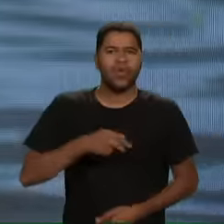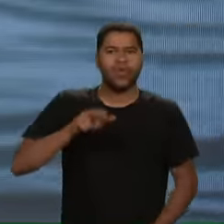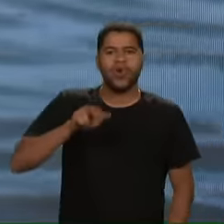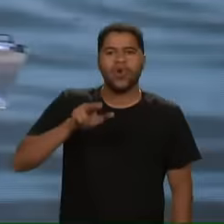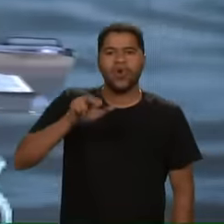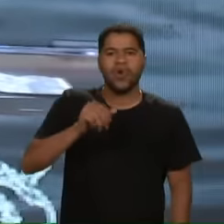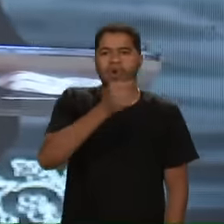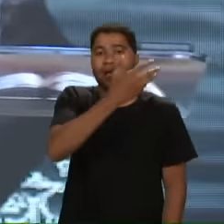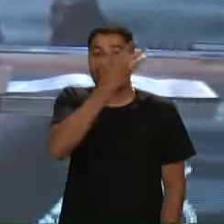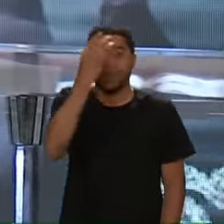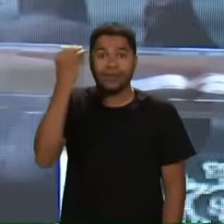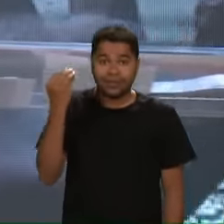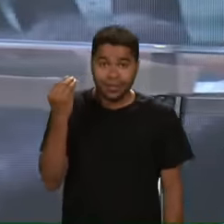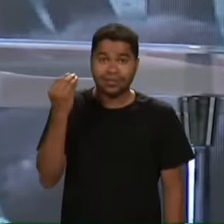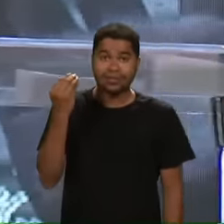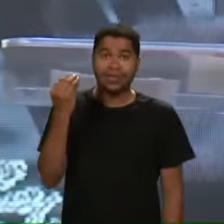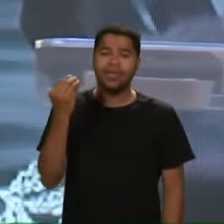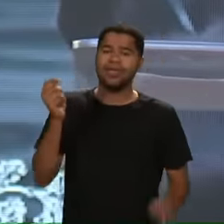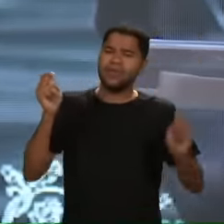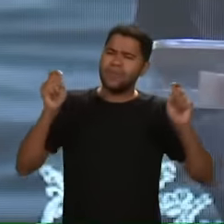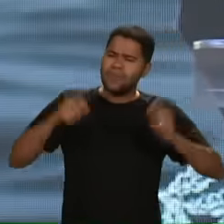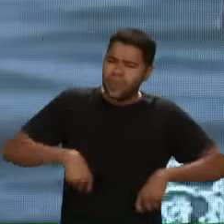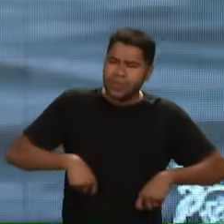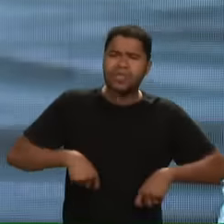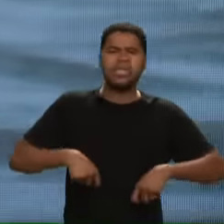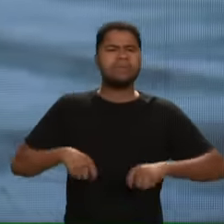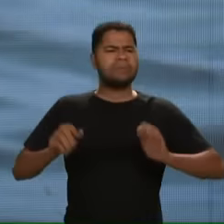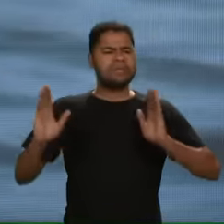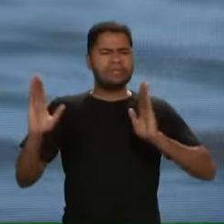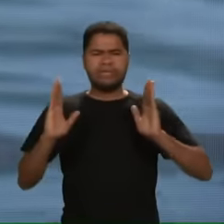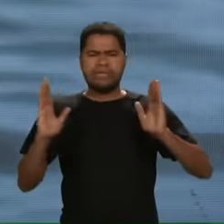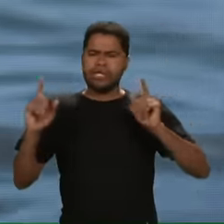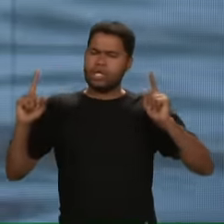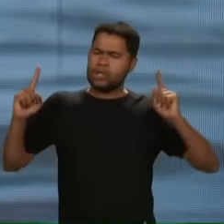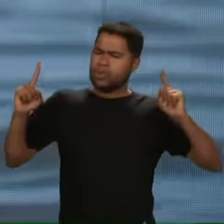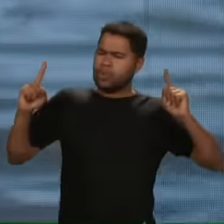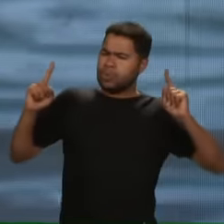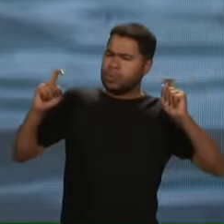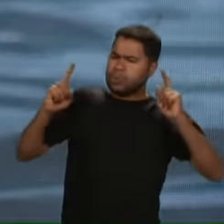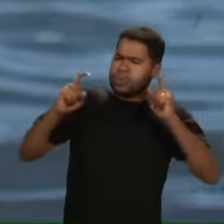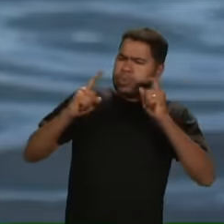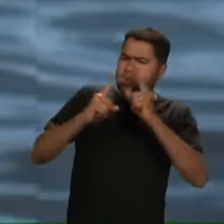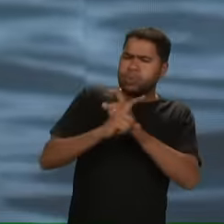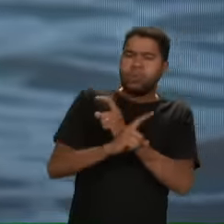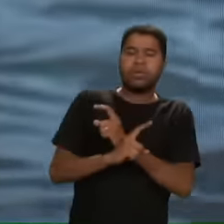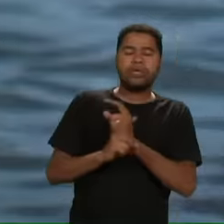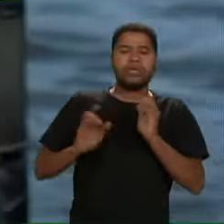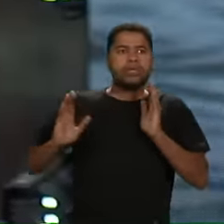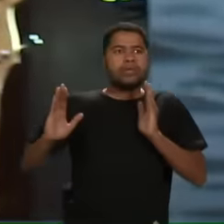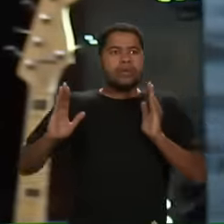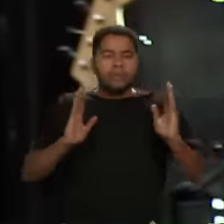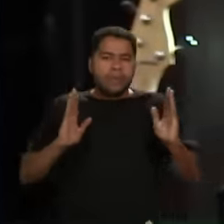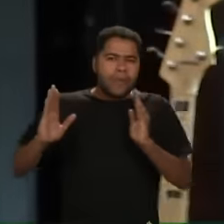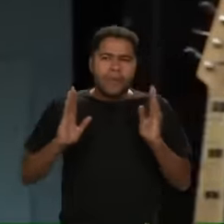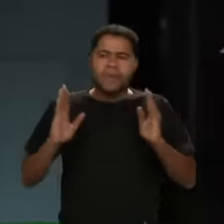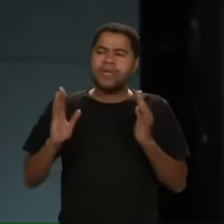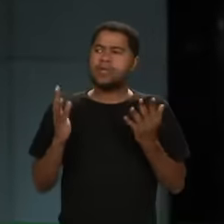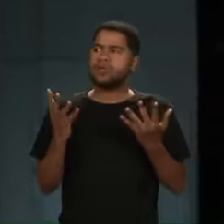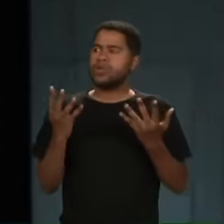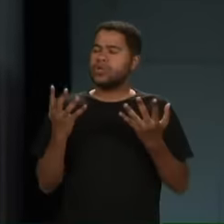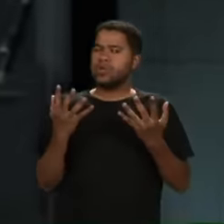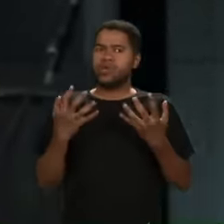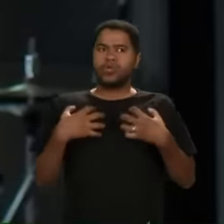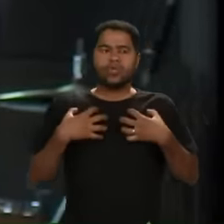Esquecer Que podemos estar No meio das tempestades Naquele momento assim Tão